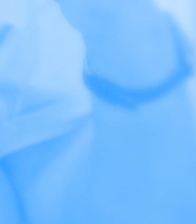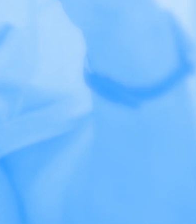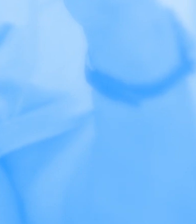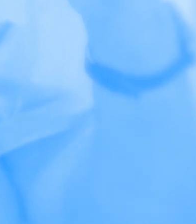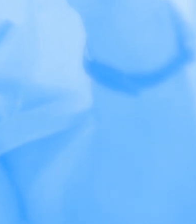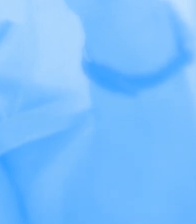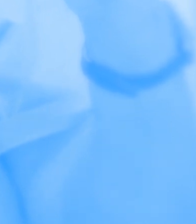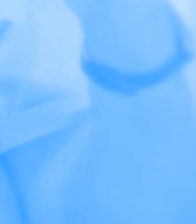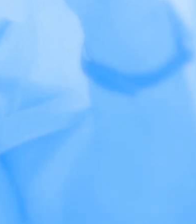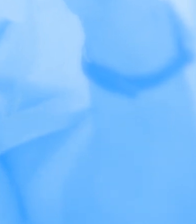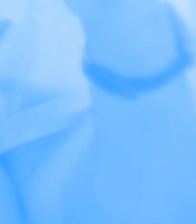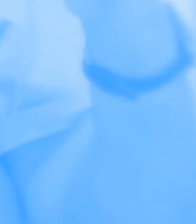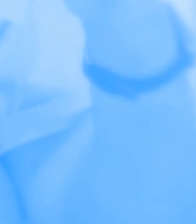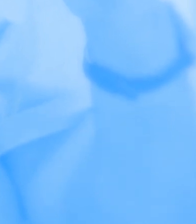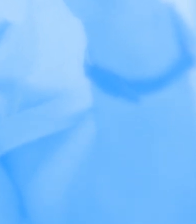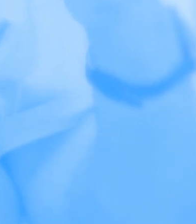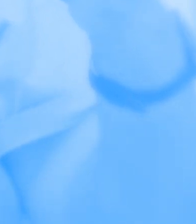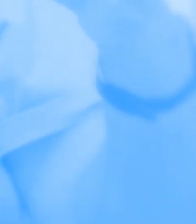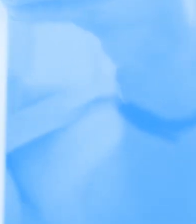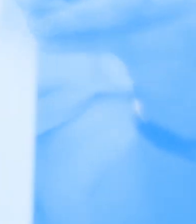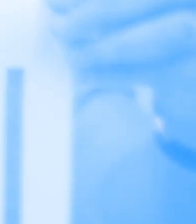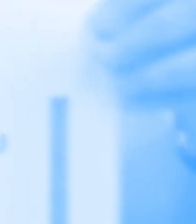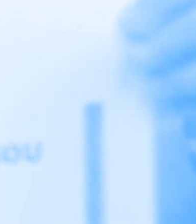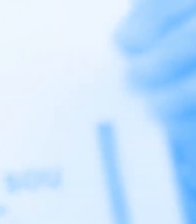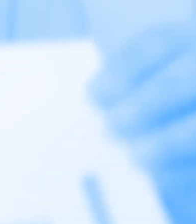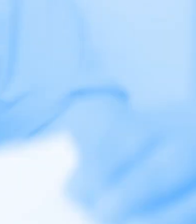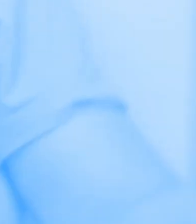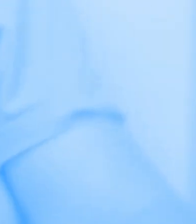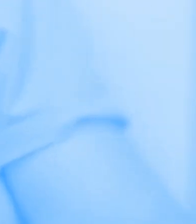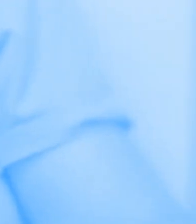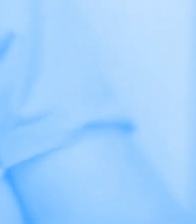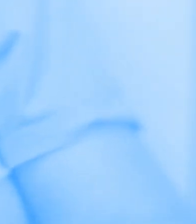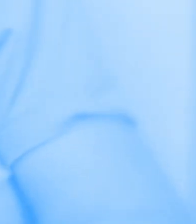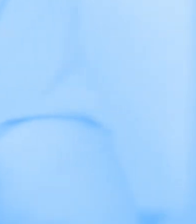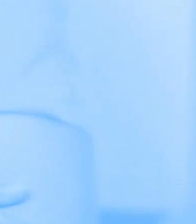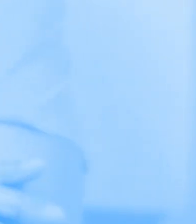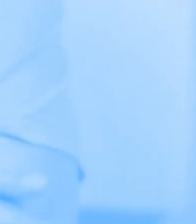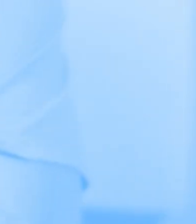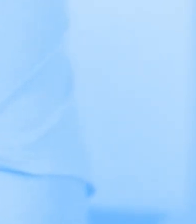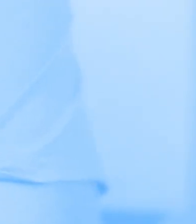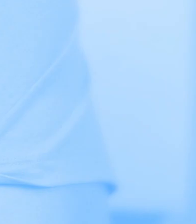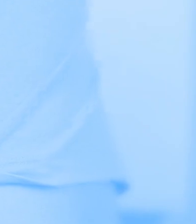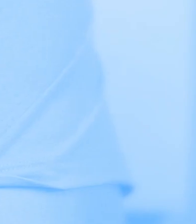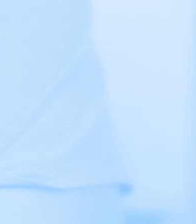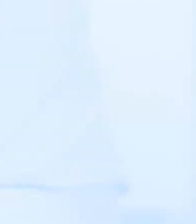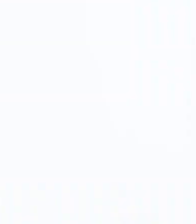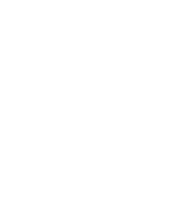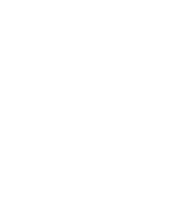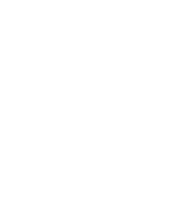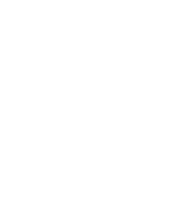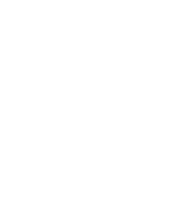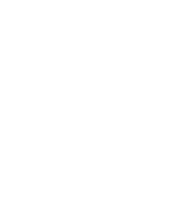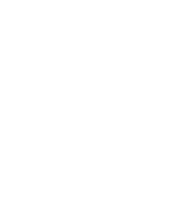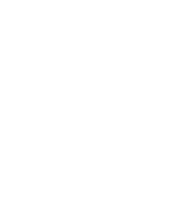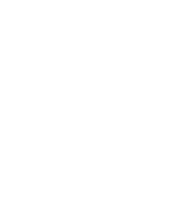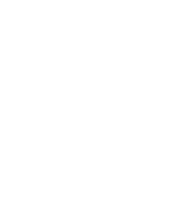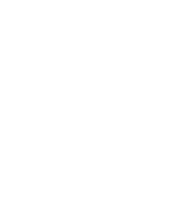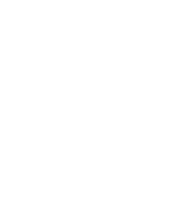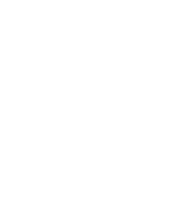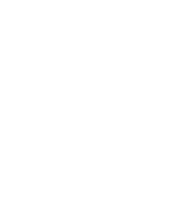abraço Apertado de paz Com